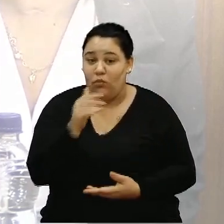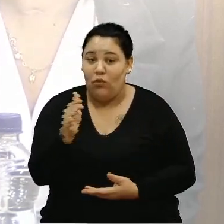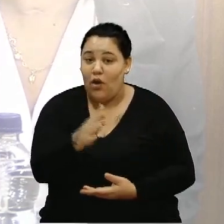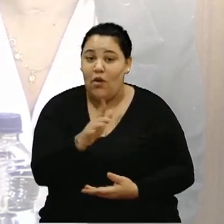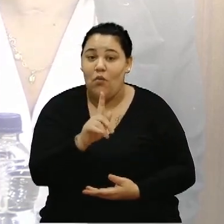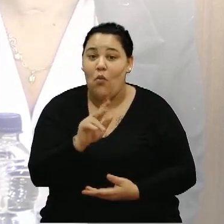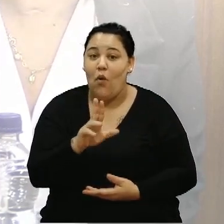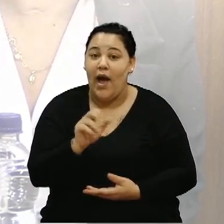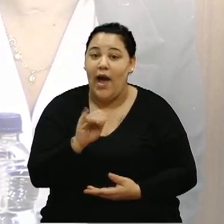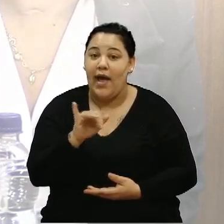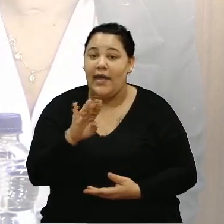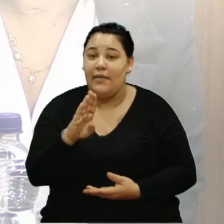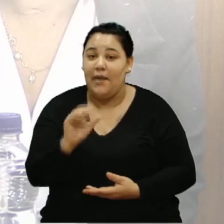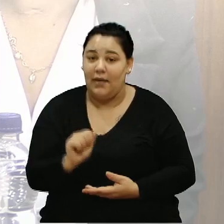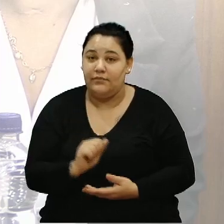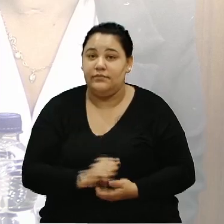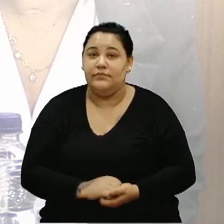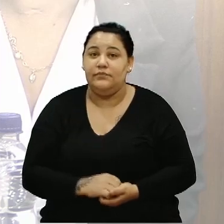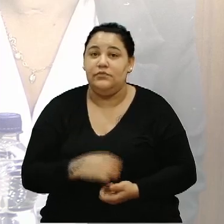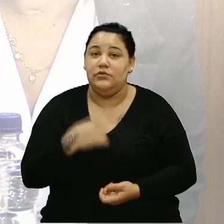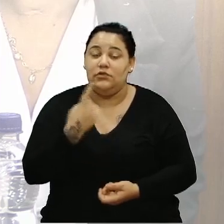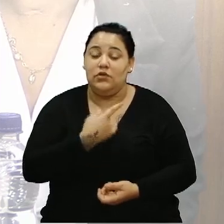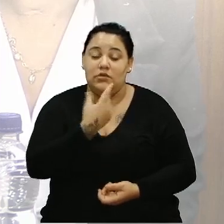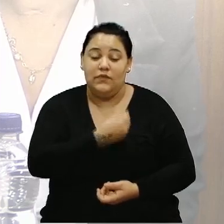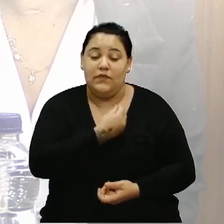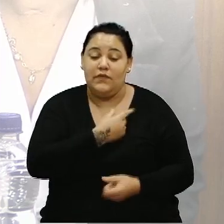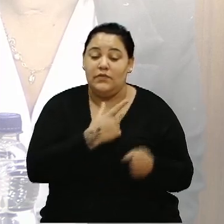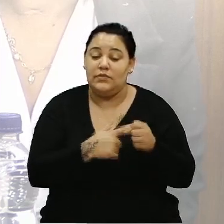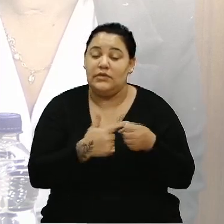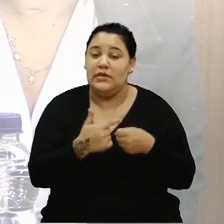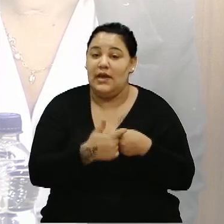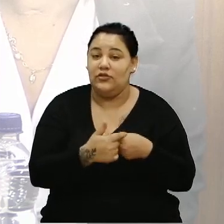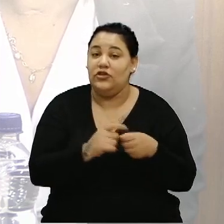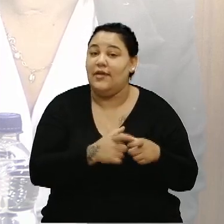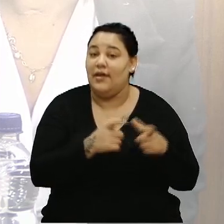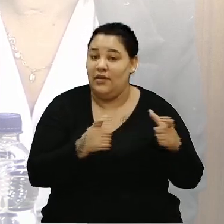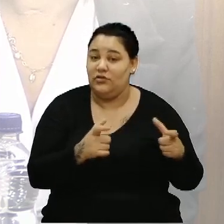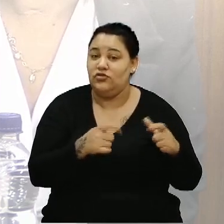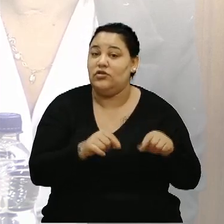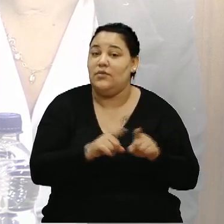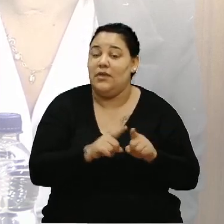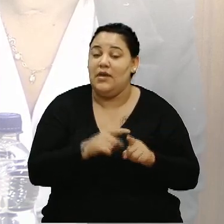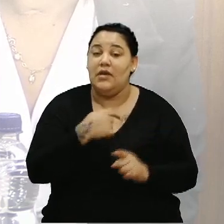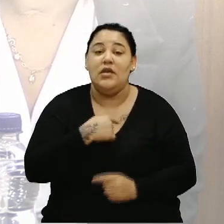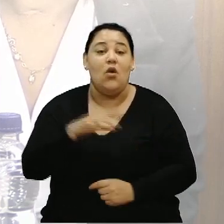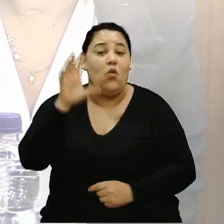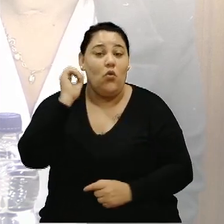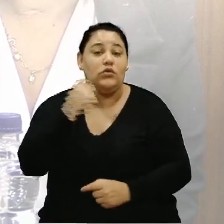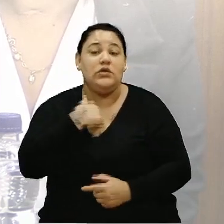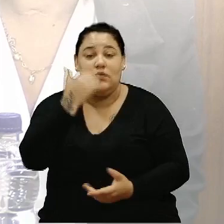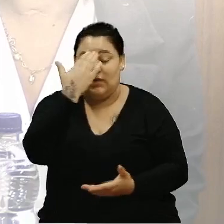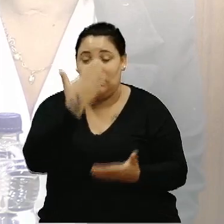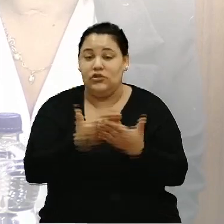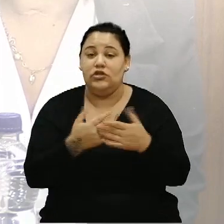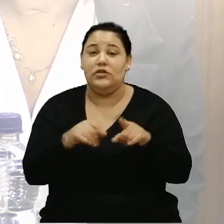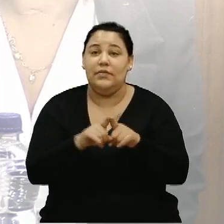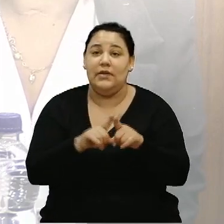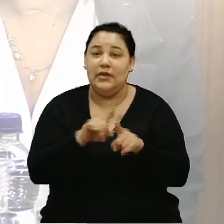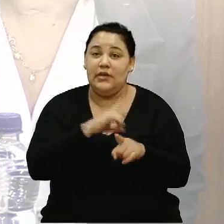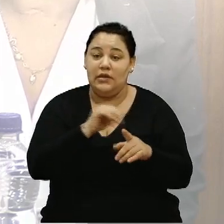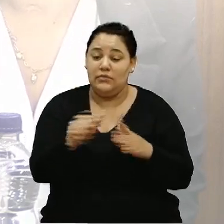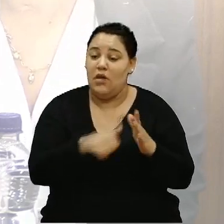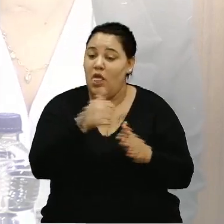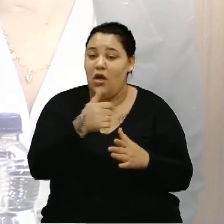É isso? E nós vivemos numa cidade que é uma metrópole. E eu ouço isso e acredito que tem uma das melhores